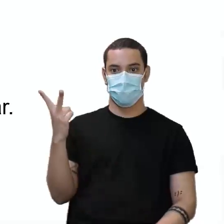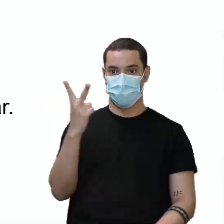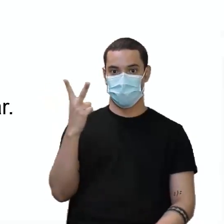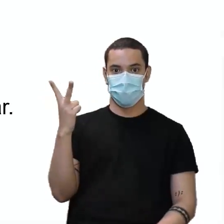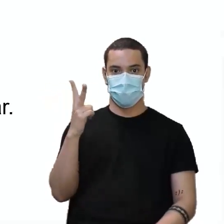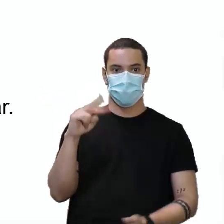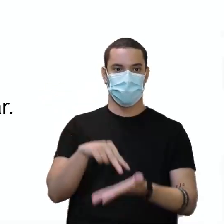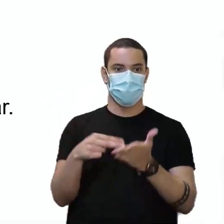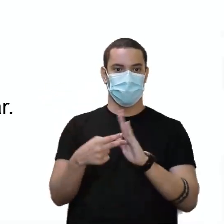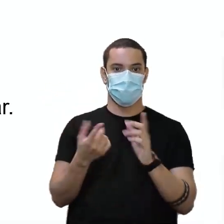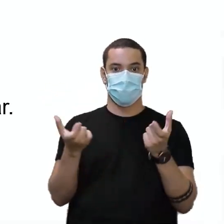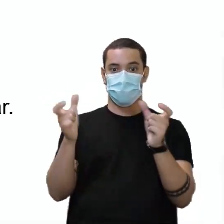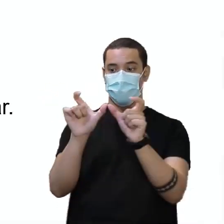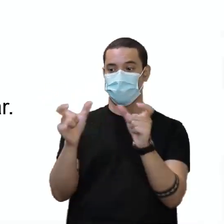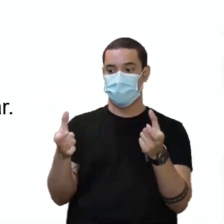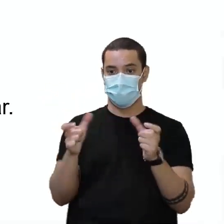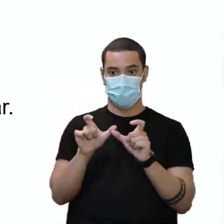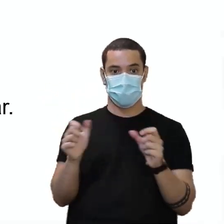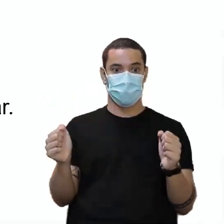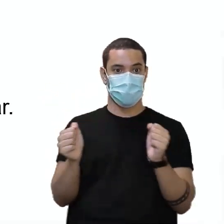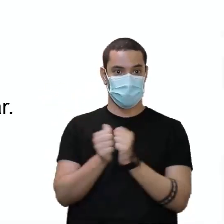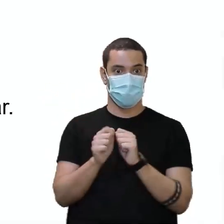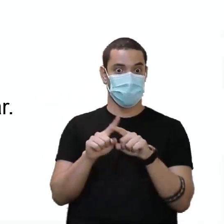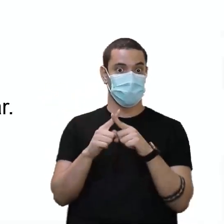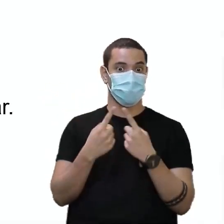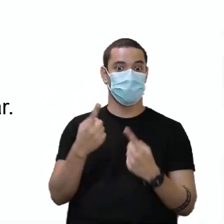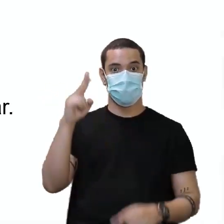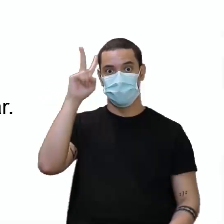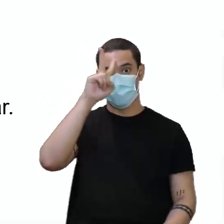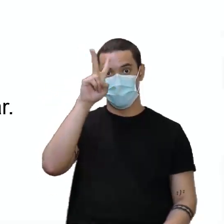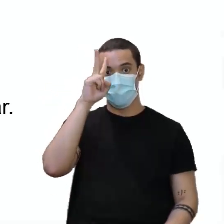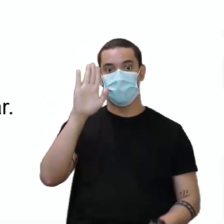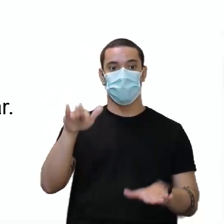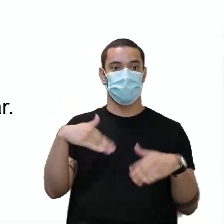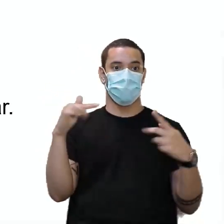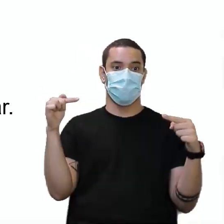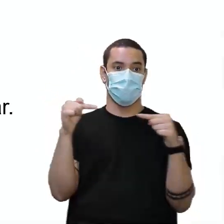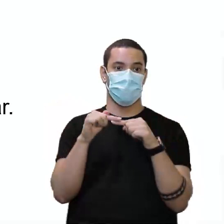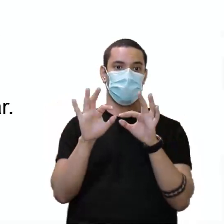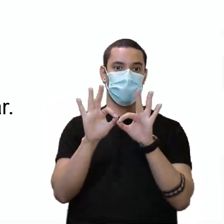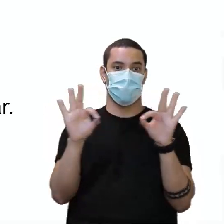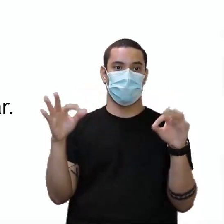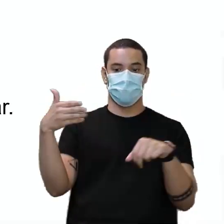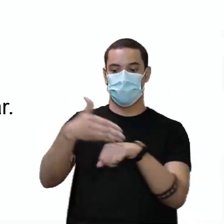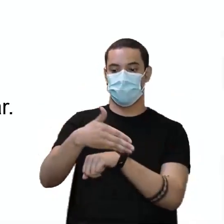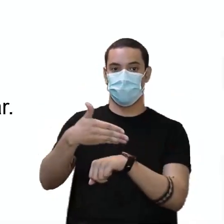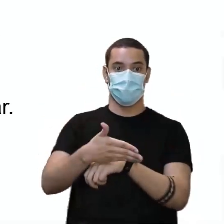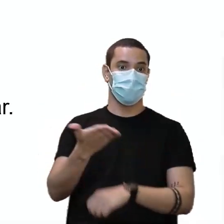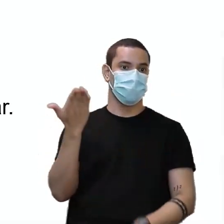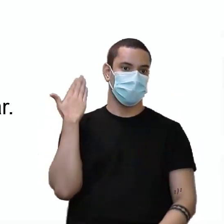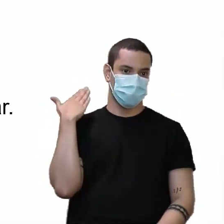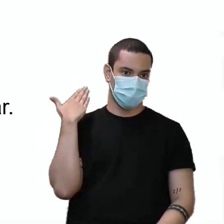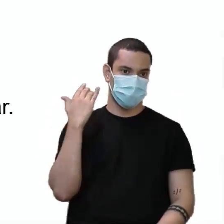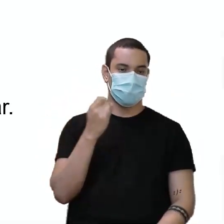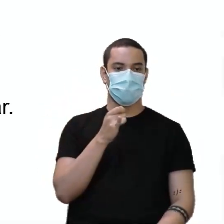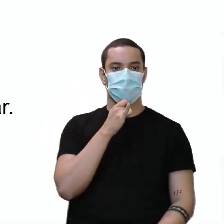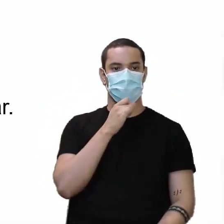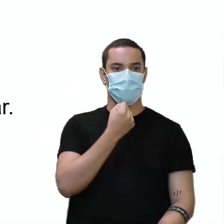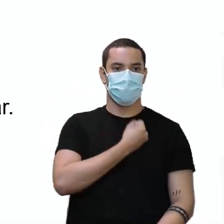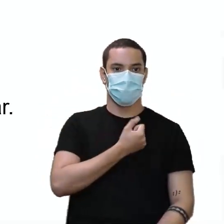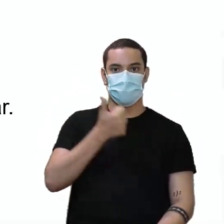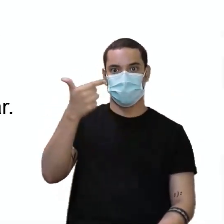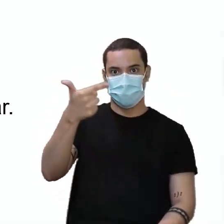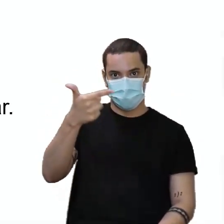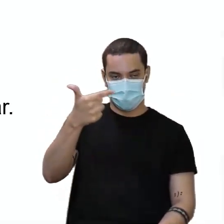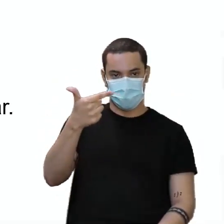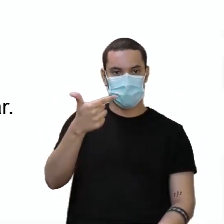correspondentes. Sempre são correspondentes um ao outro. Só que você tem que lembrar qual é o participo passado. Por exemplo, a segunda